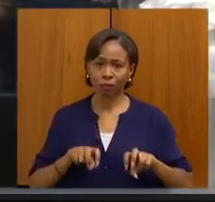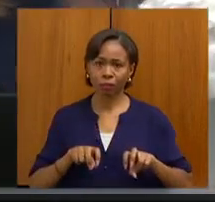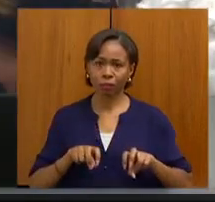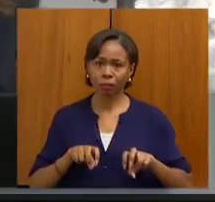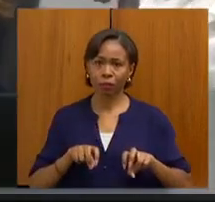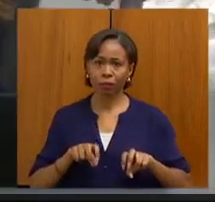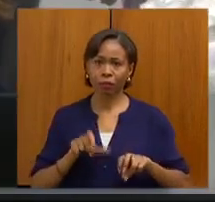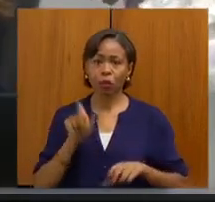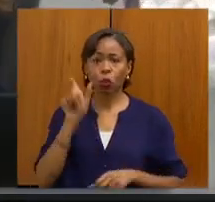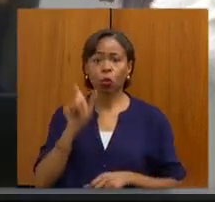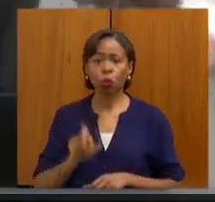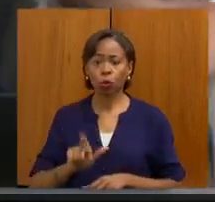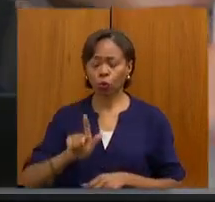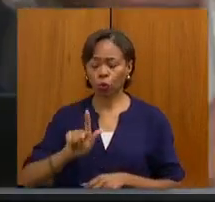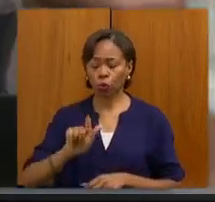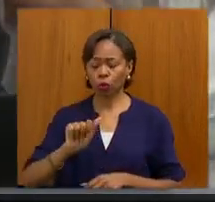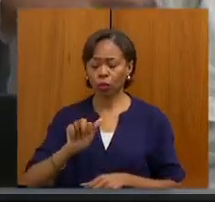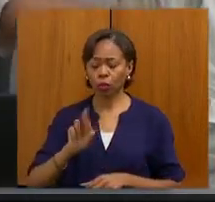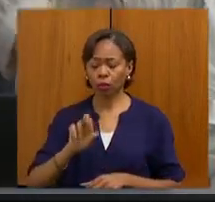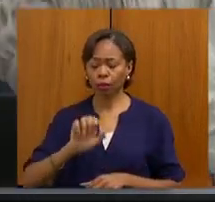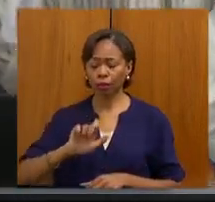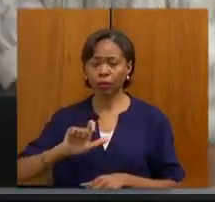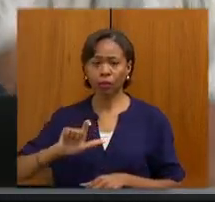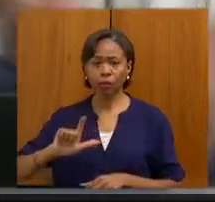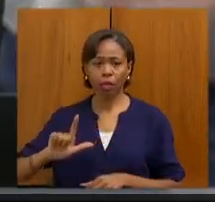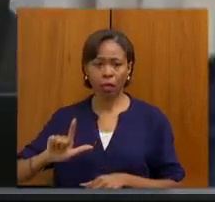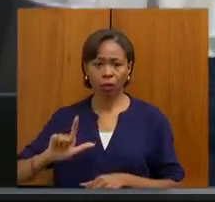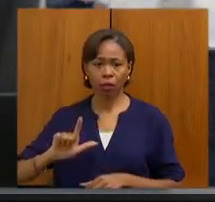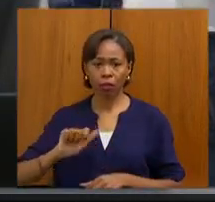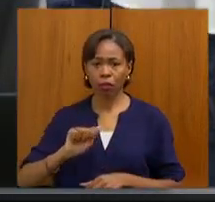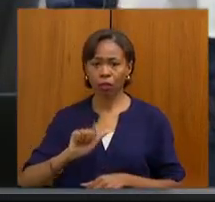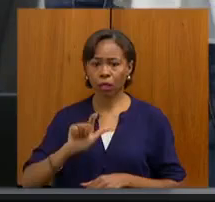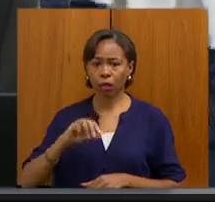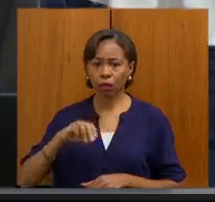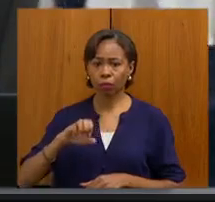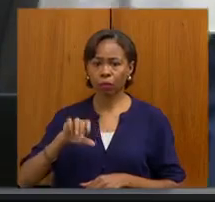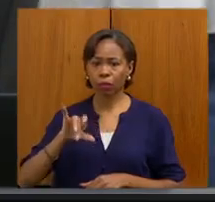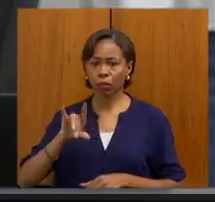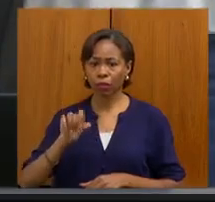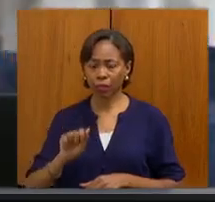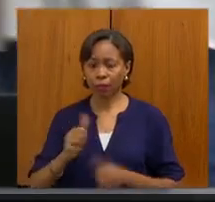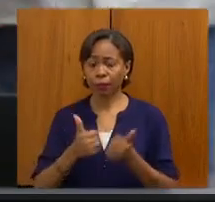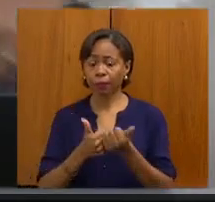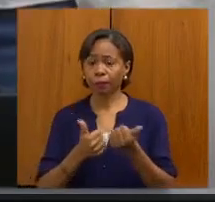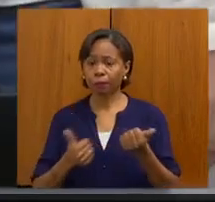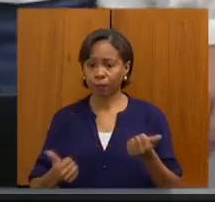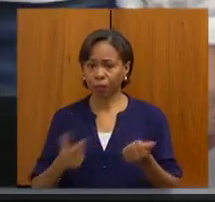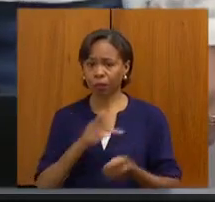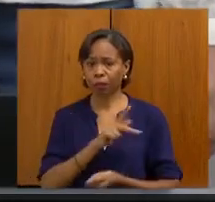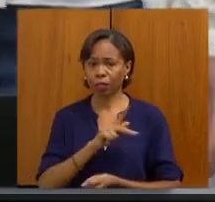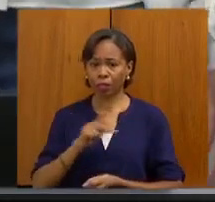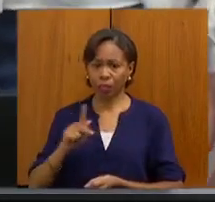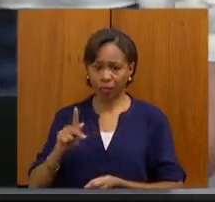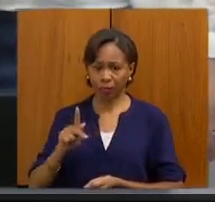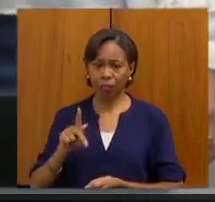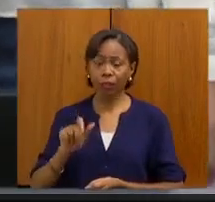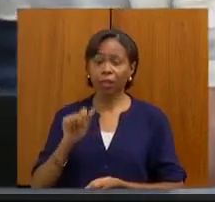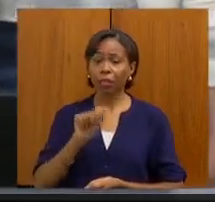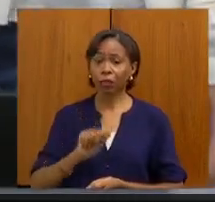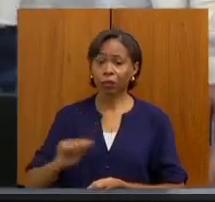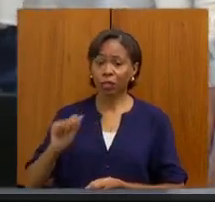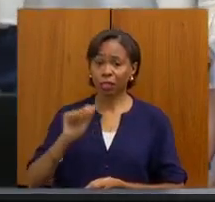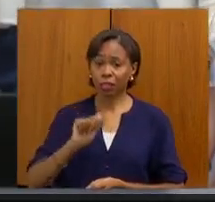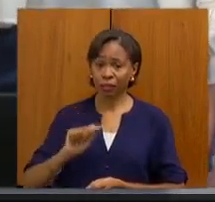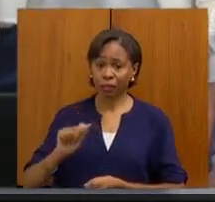o Gabriel de Almeida Silva Júnior, vice-presidente da Associação Médica de Minas